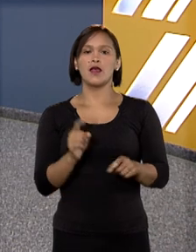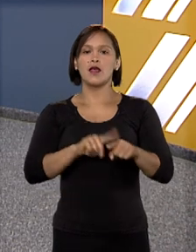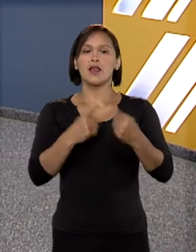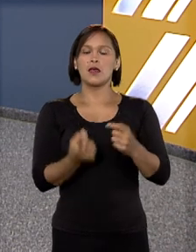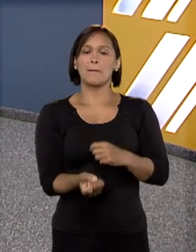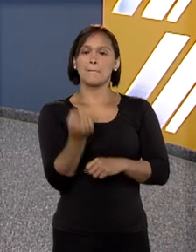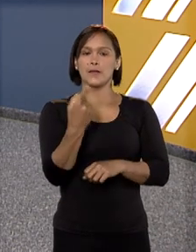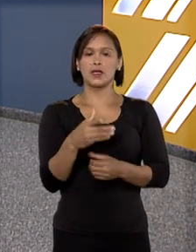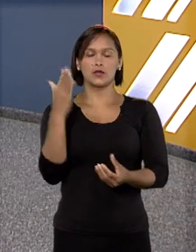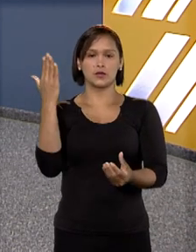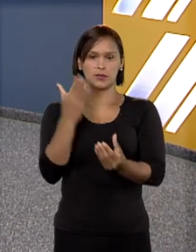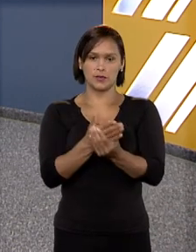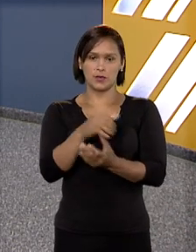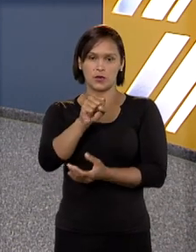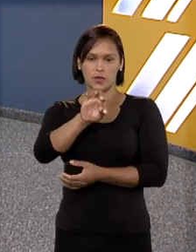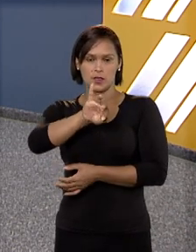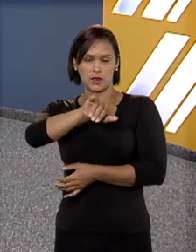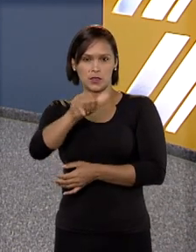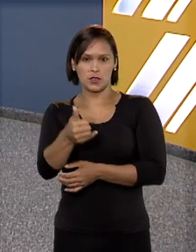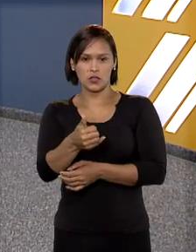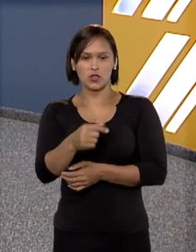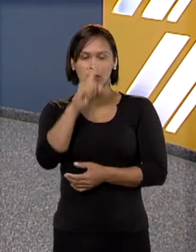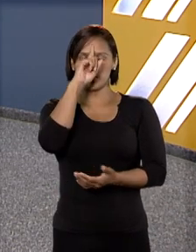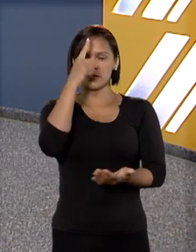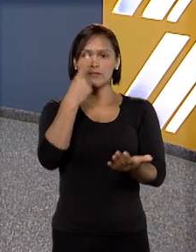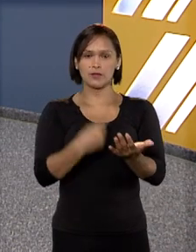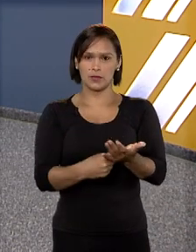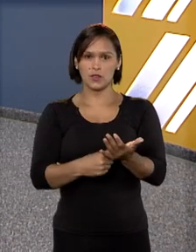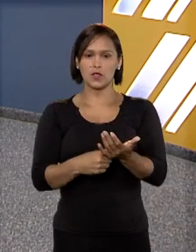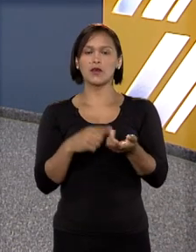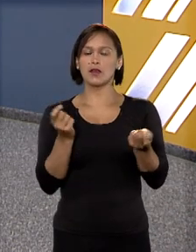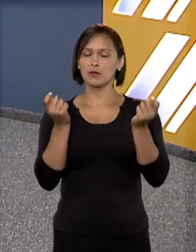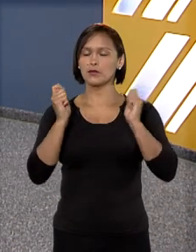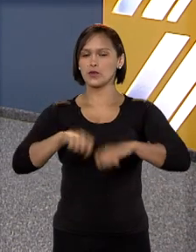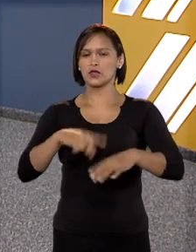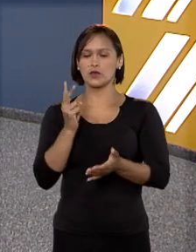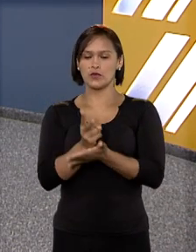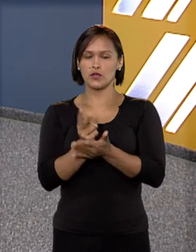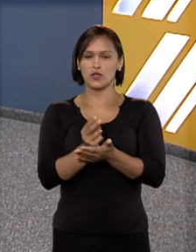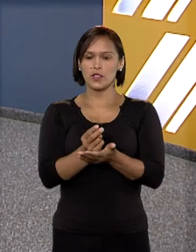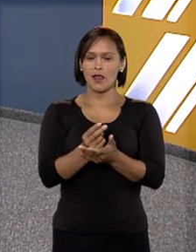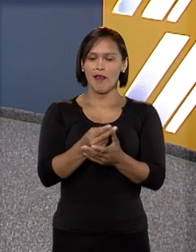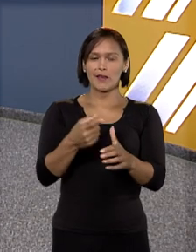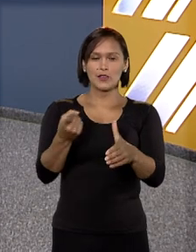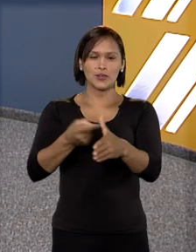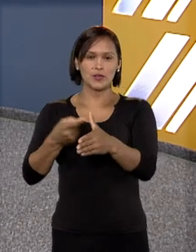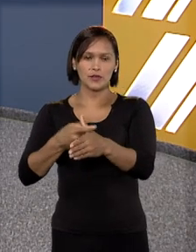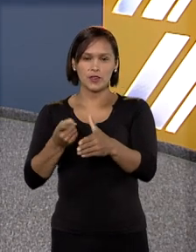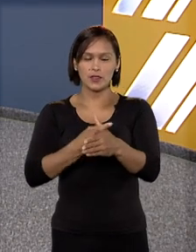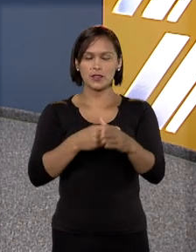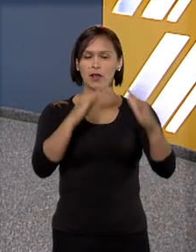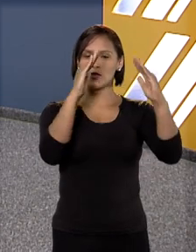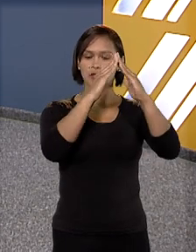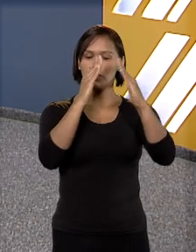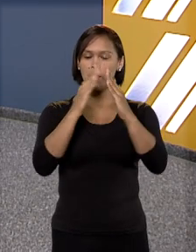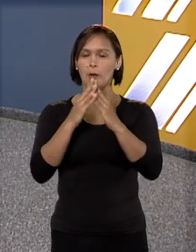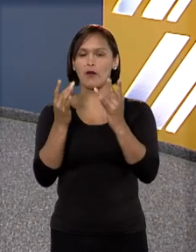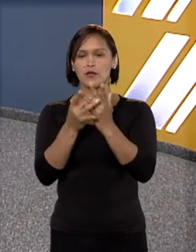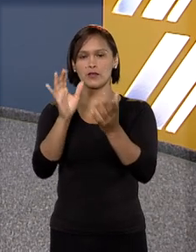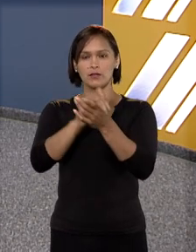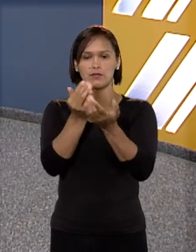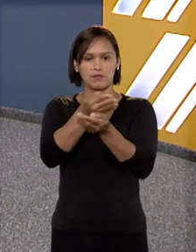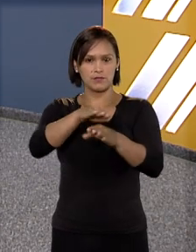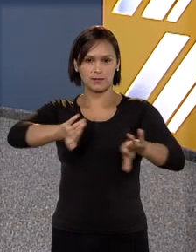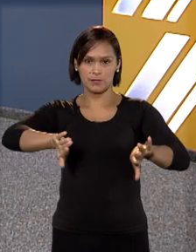Em mais um caso, o Superior Tribunal de Justiça decidiu que é possível a partilha de imóvel irregular em